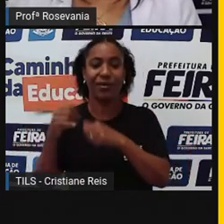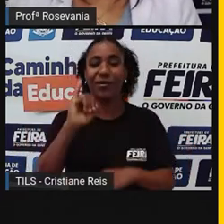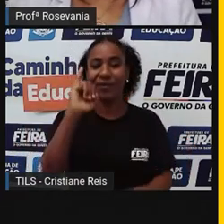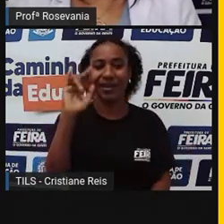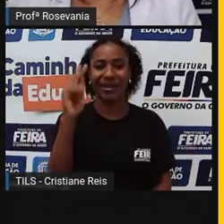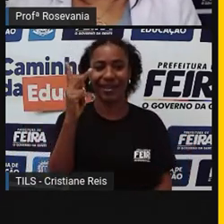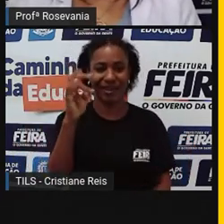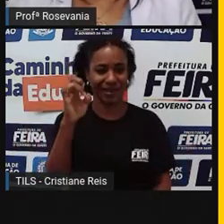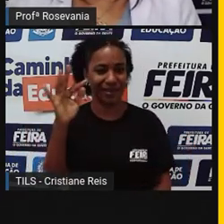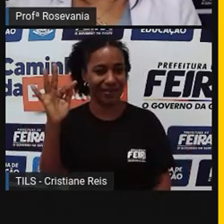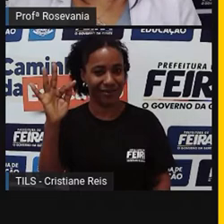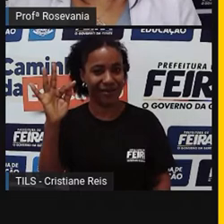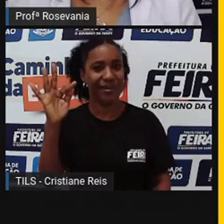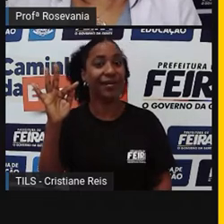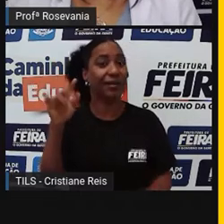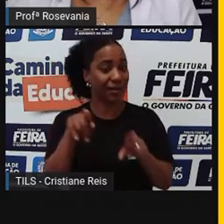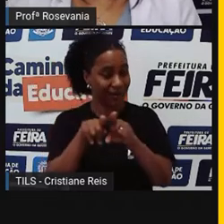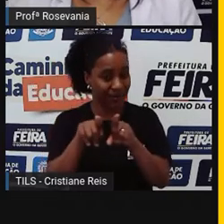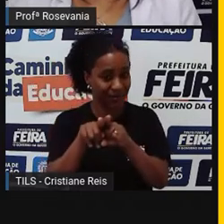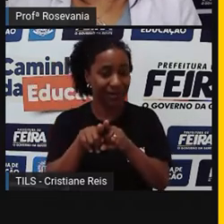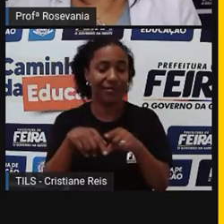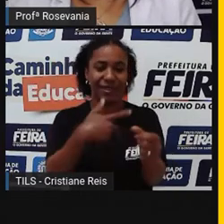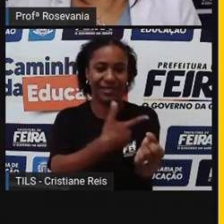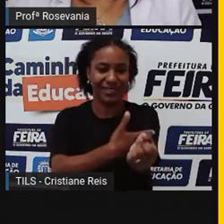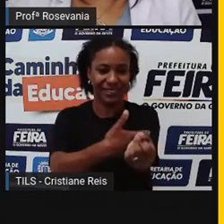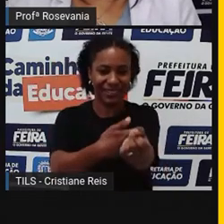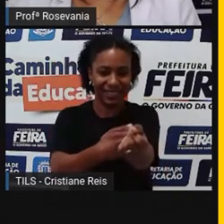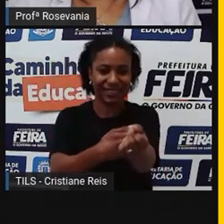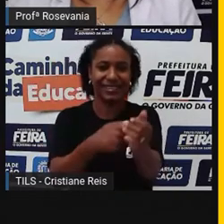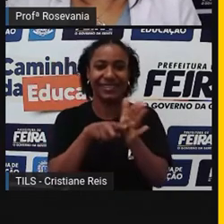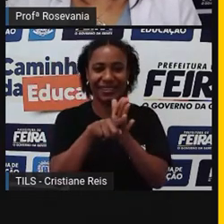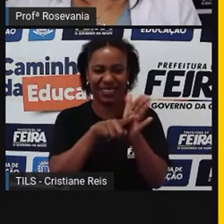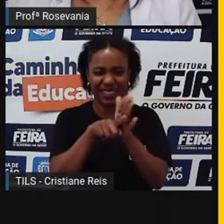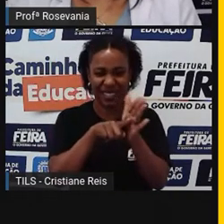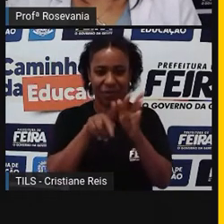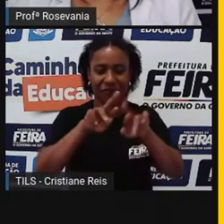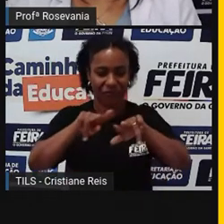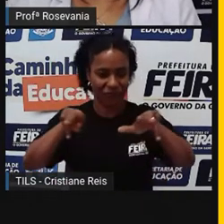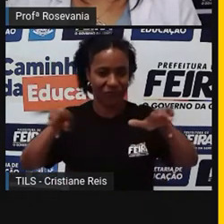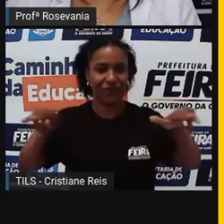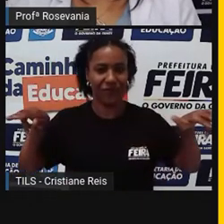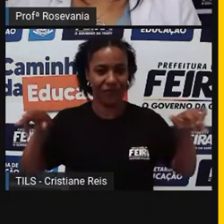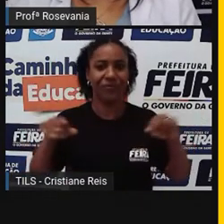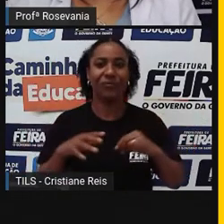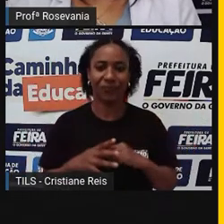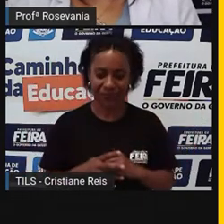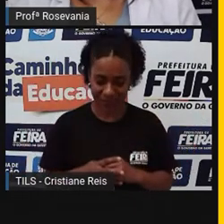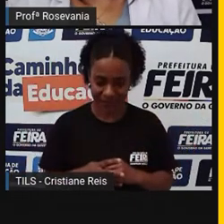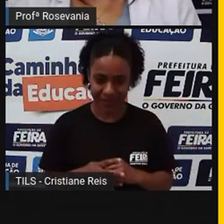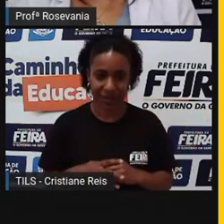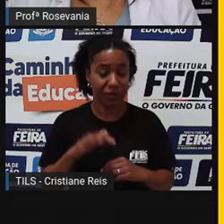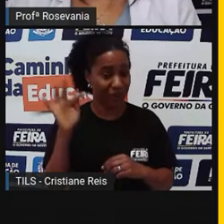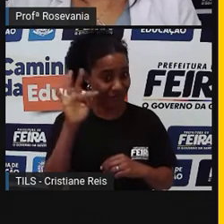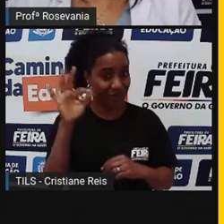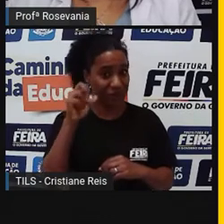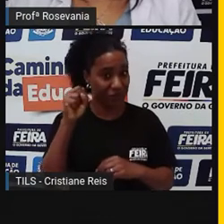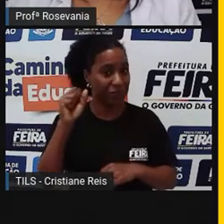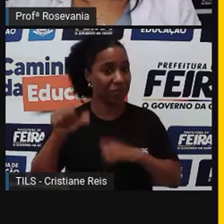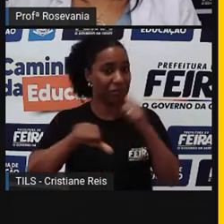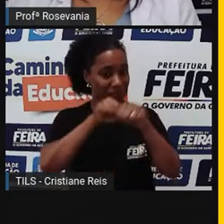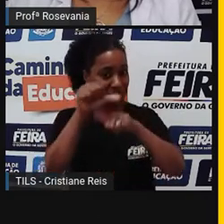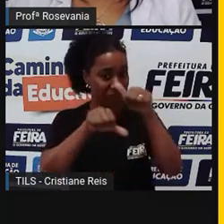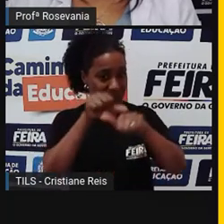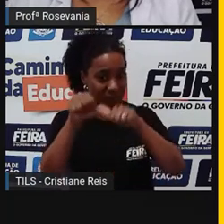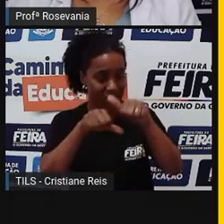perceber que Feira de Santana, no seu processo de humanização, começou também a mudar uma característica, que era